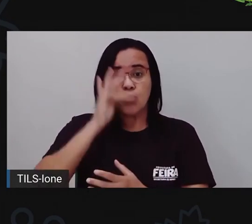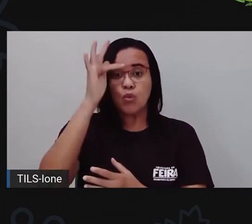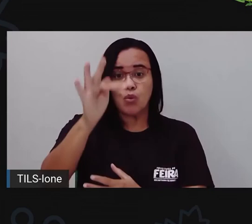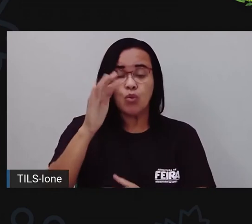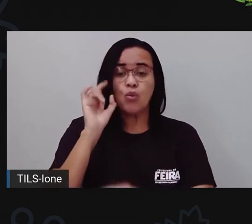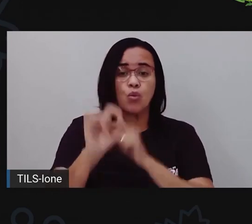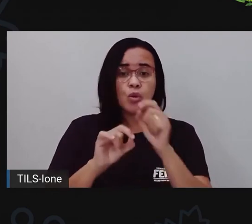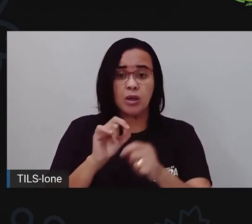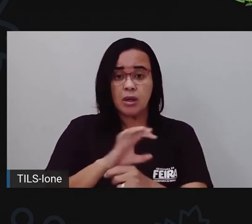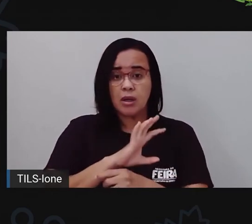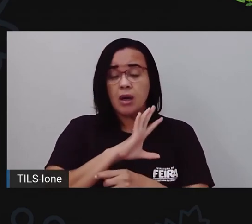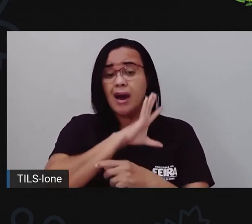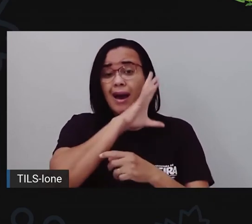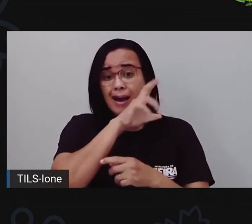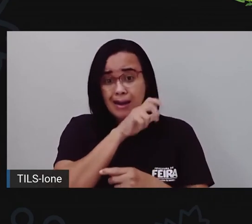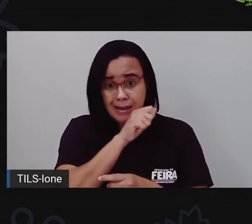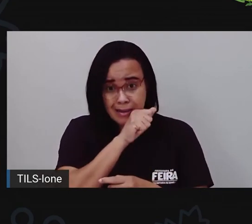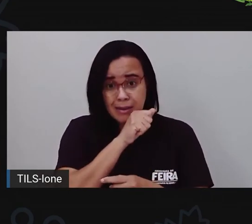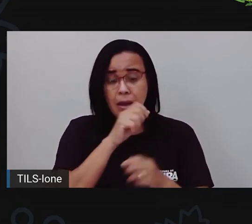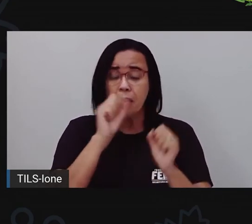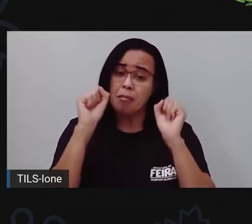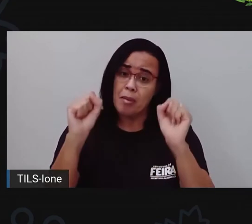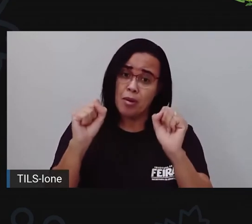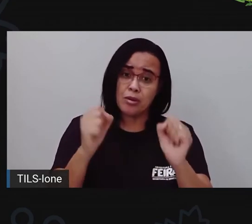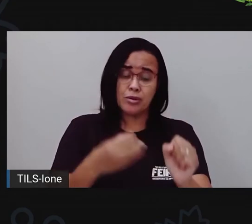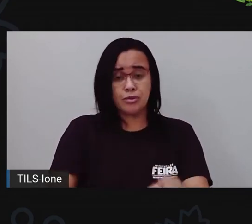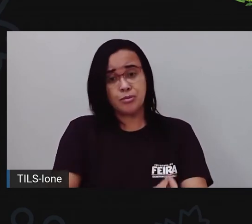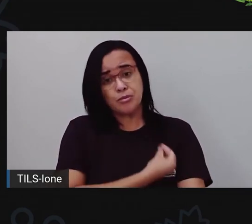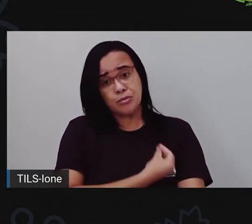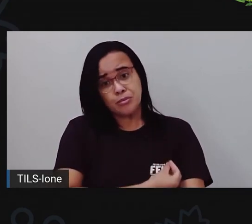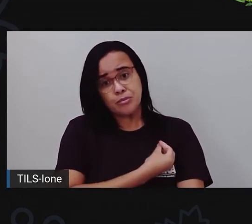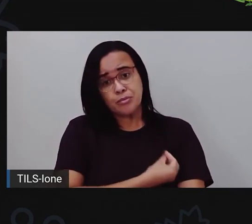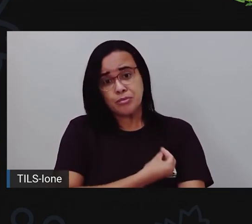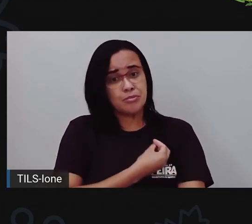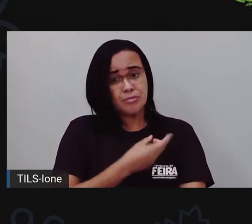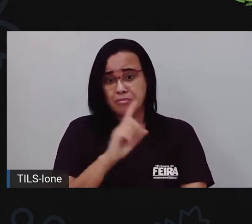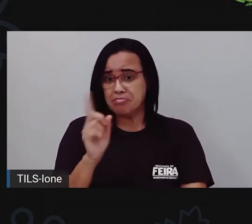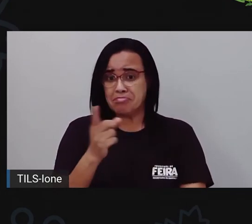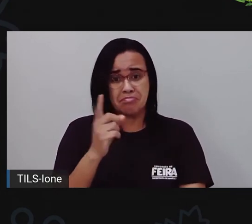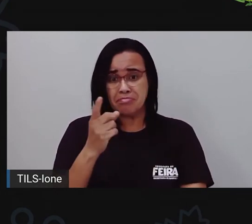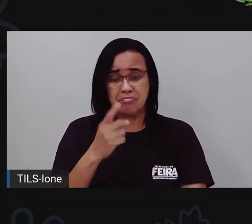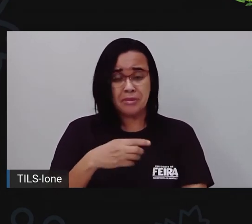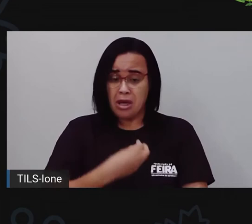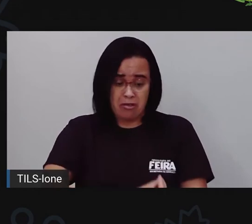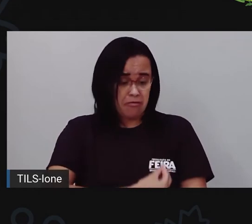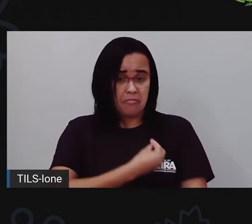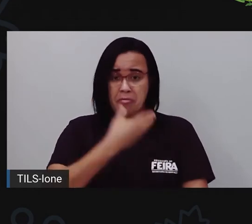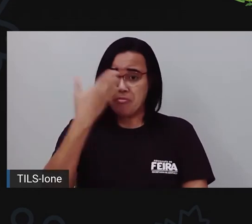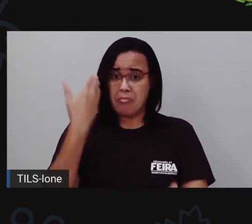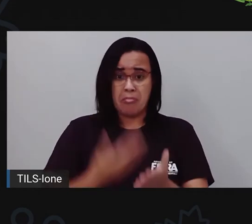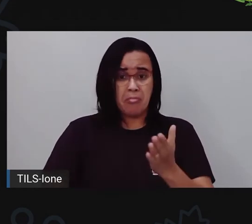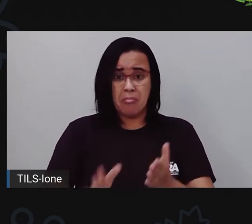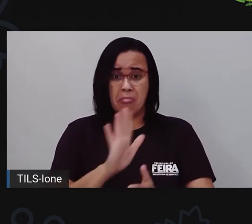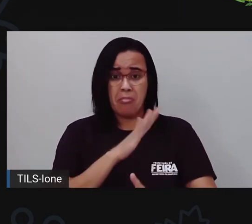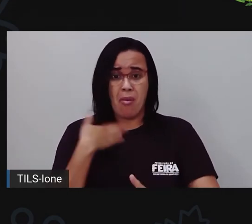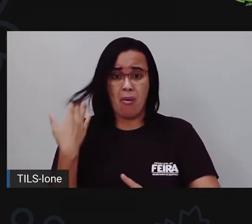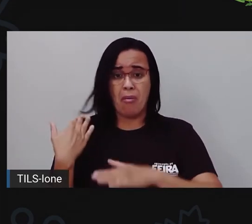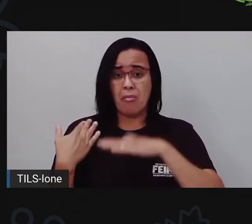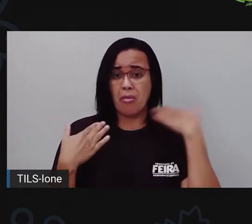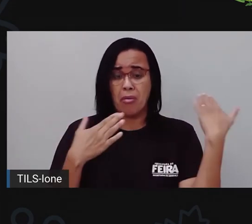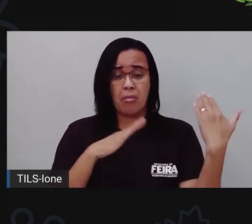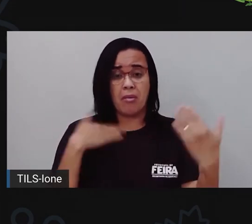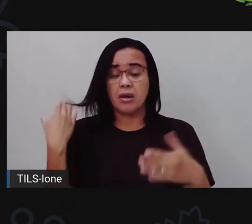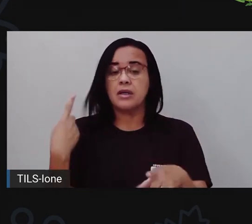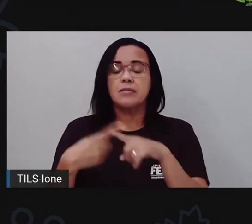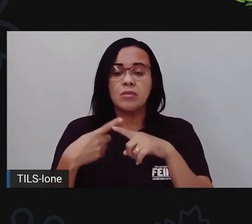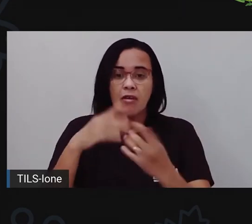outros lugares para viver. Ou acabam até morrendo, né? Deixando. Porque não tem como, não tem alimento para eles, não